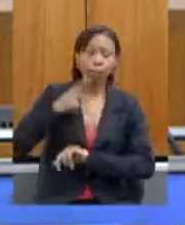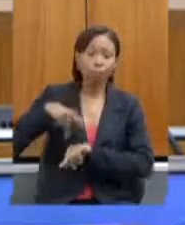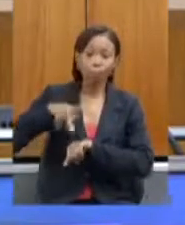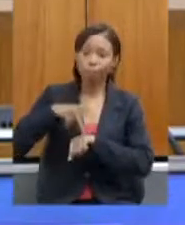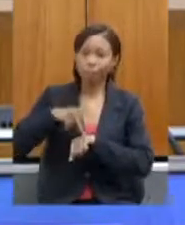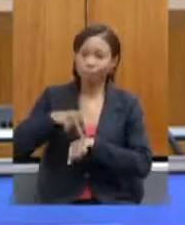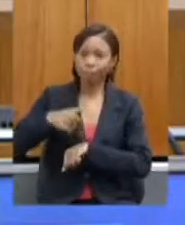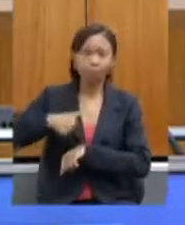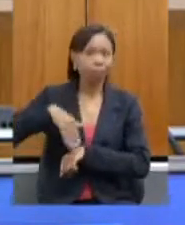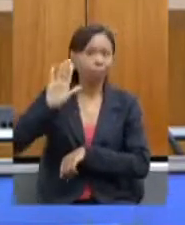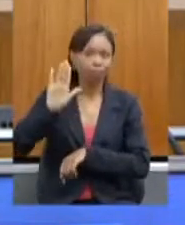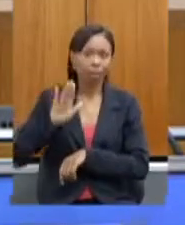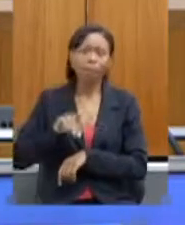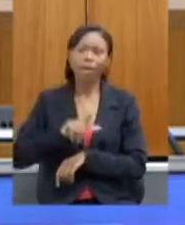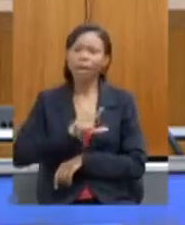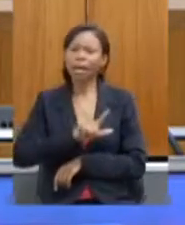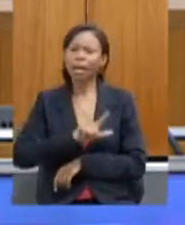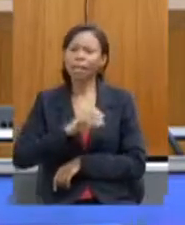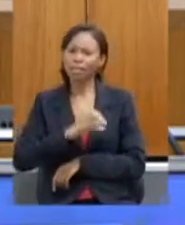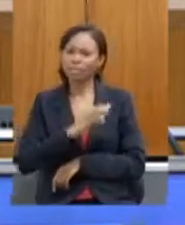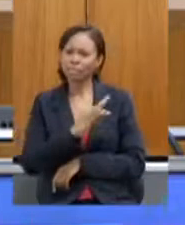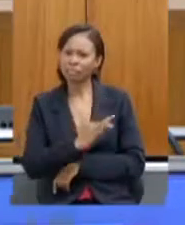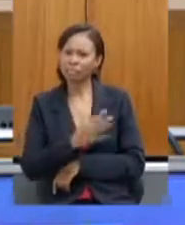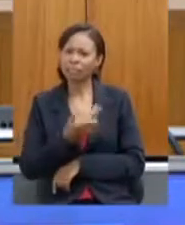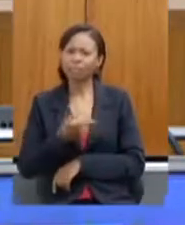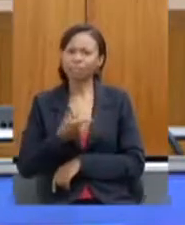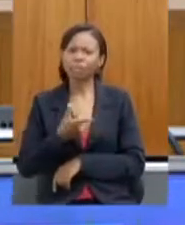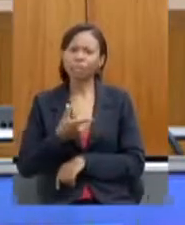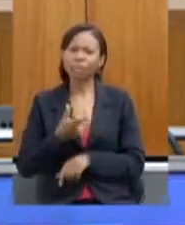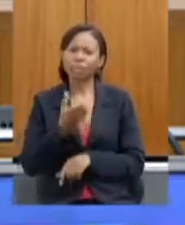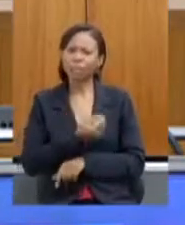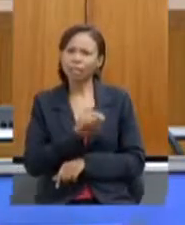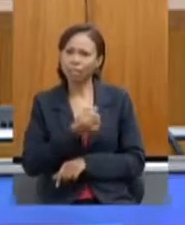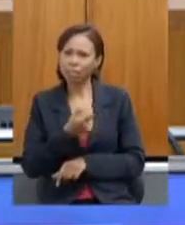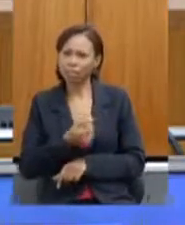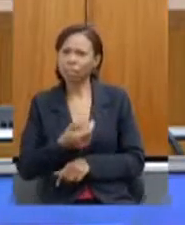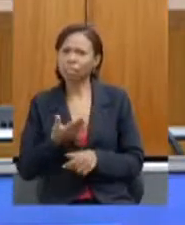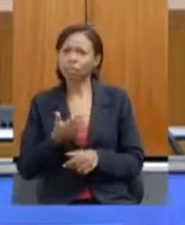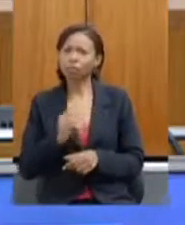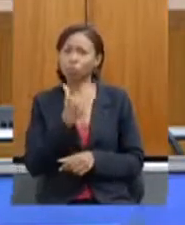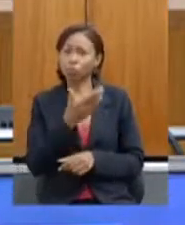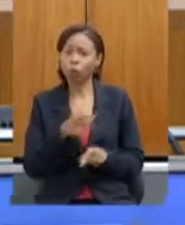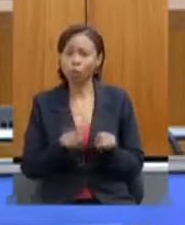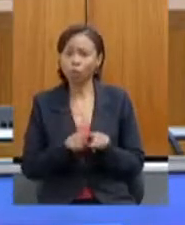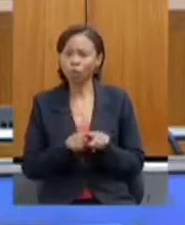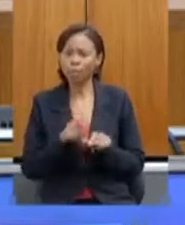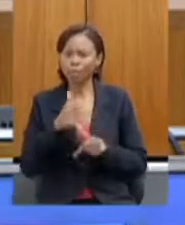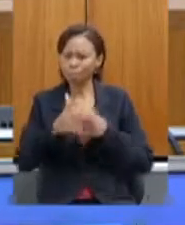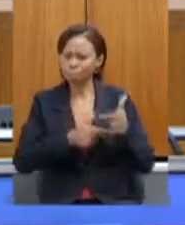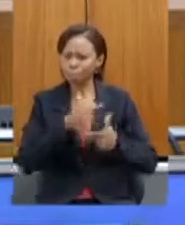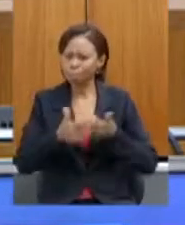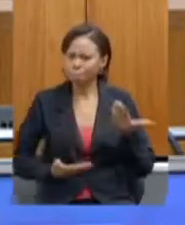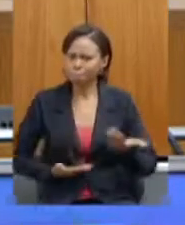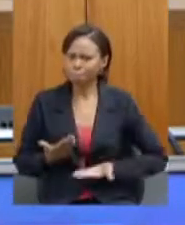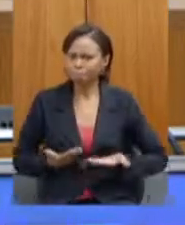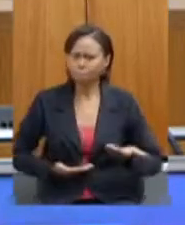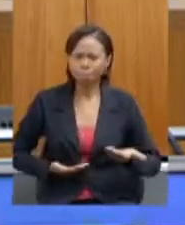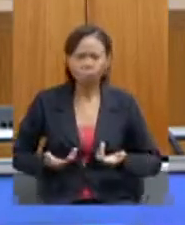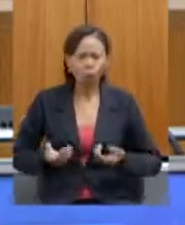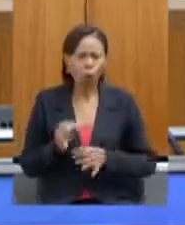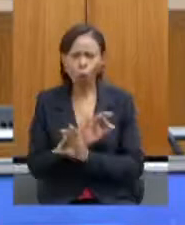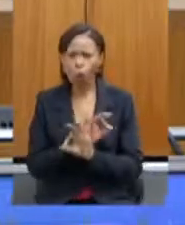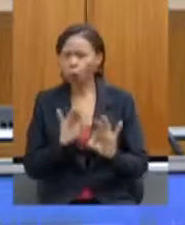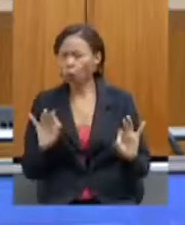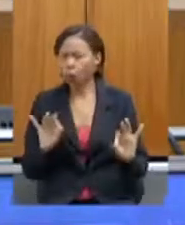ILCT lá em Jardifor do nosso Instituto de Laticínio Cândido Tós que presta um grande serviço a toda a indústria de laticínios de